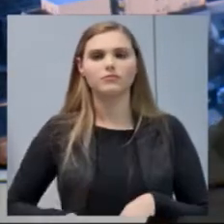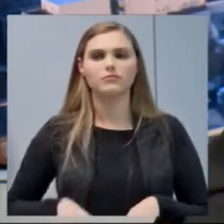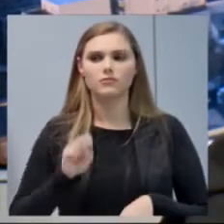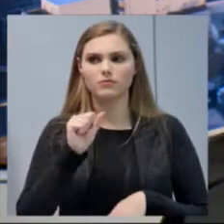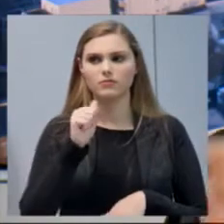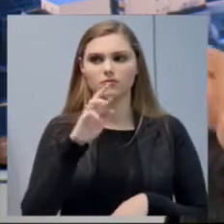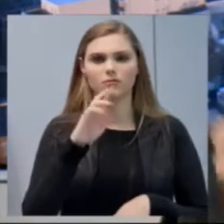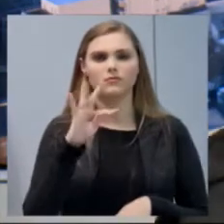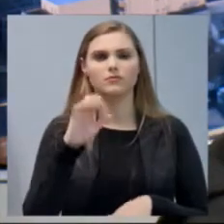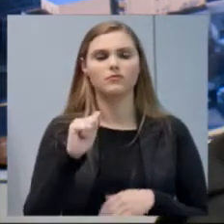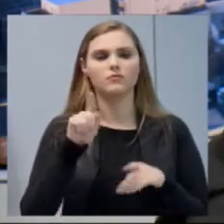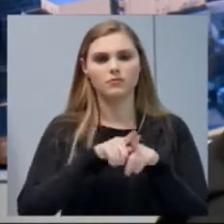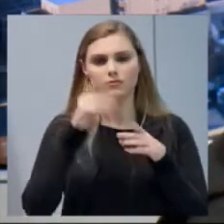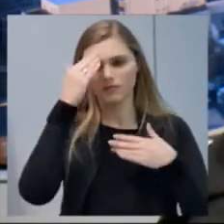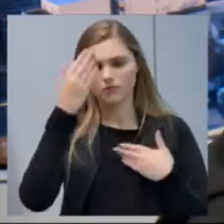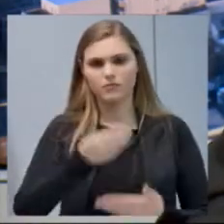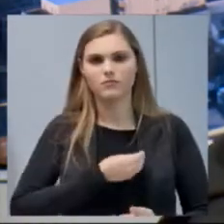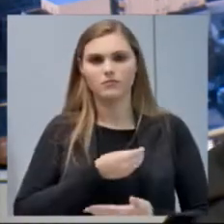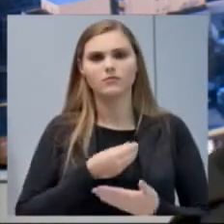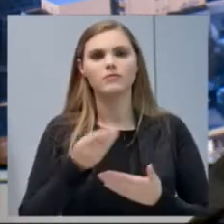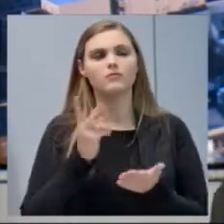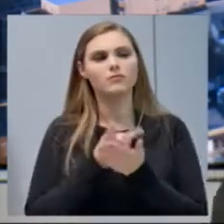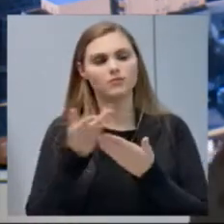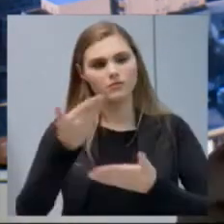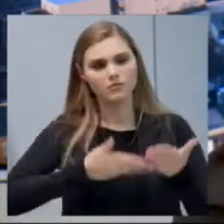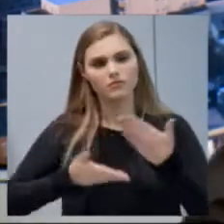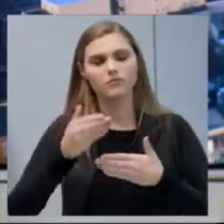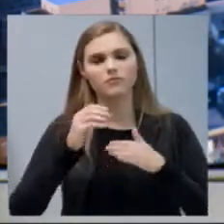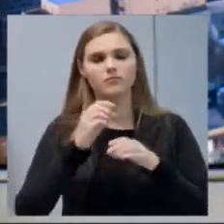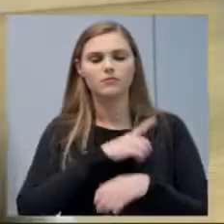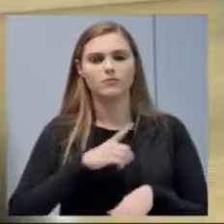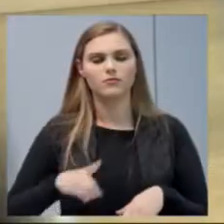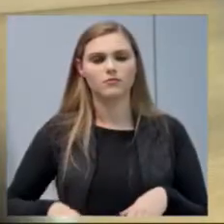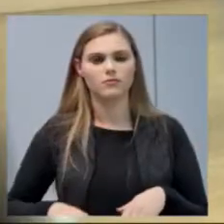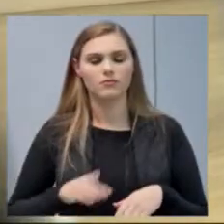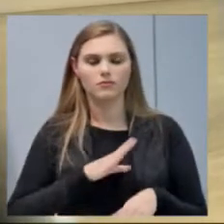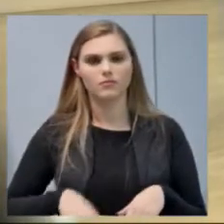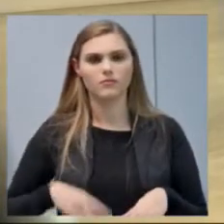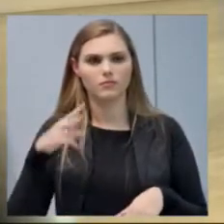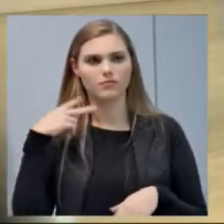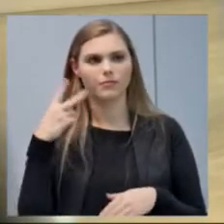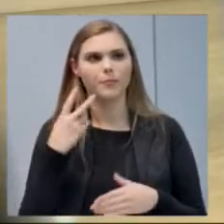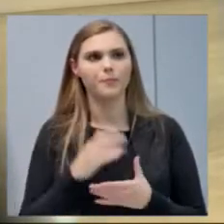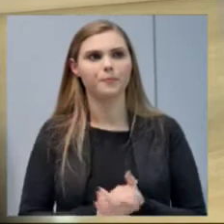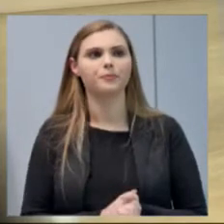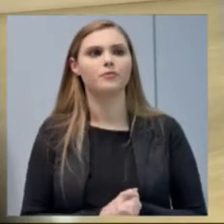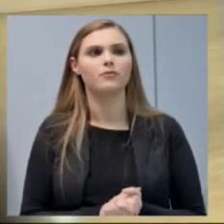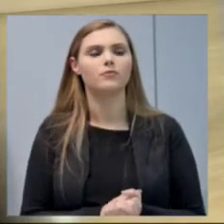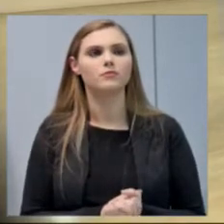e convidá-los sempre para participarem das sessões. Um grande abraço a todos. Devolvo a presidência.